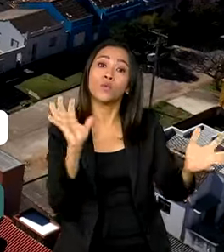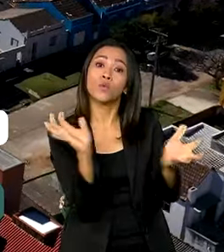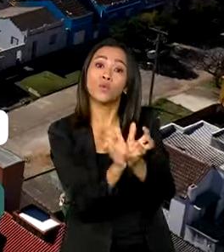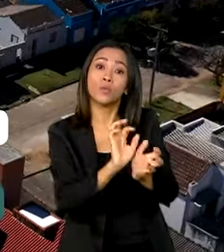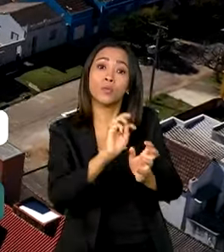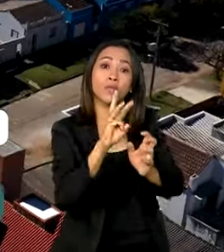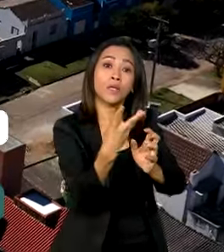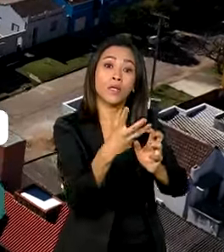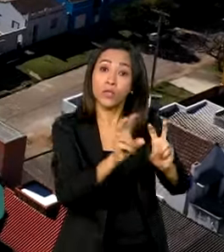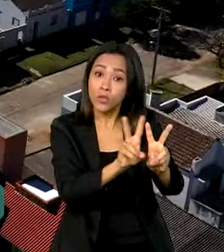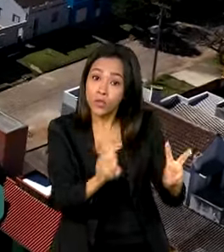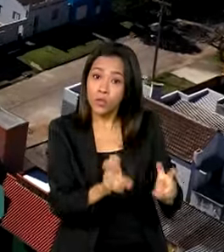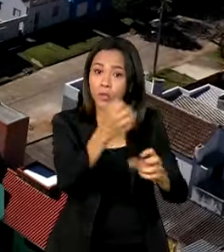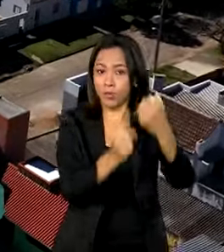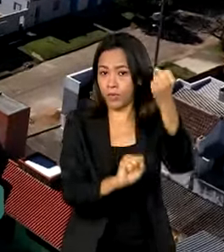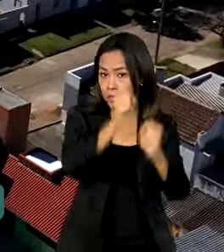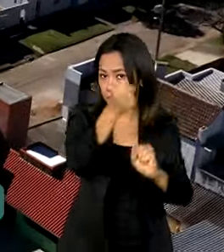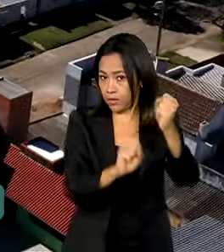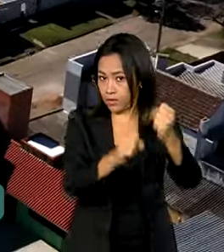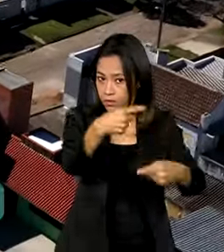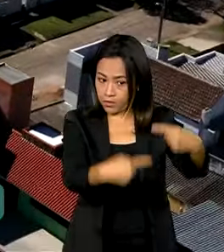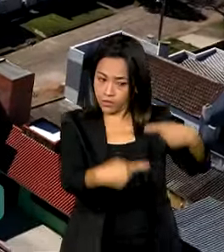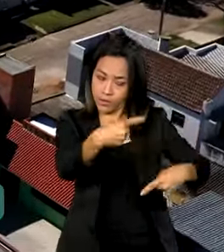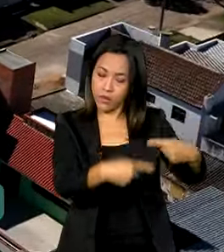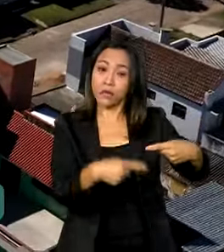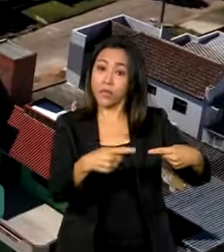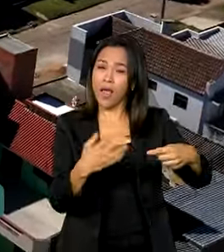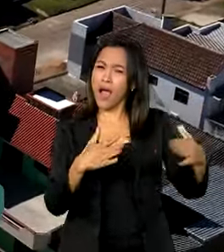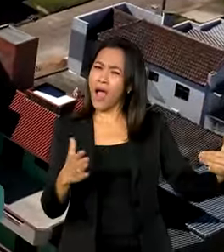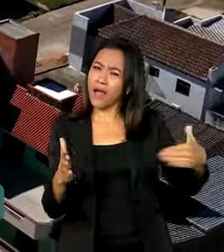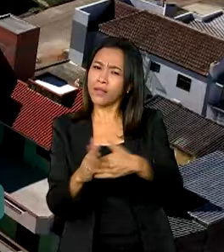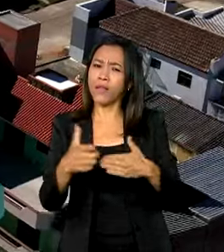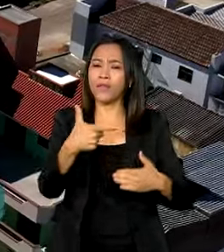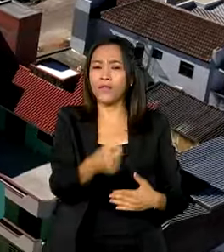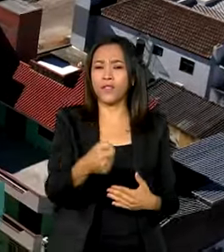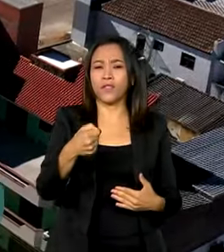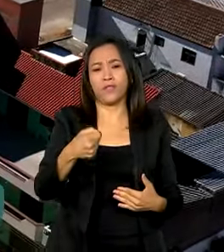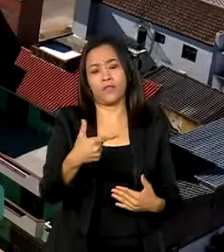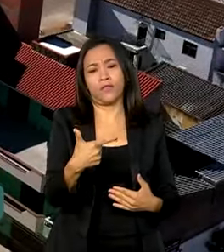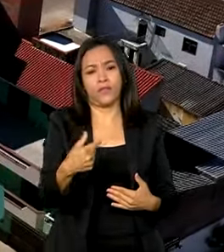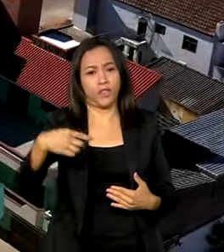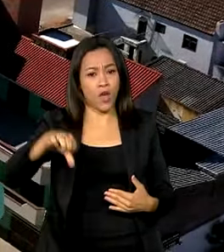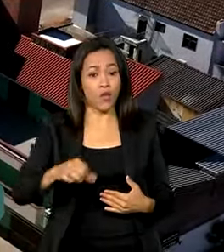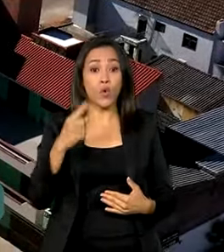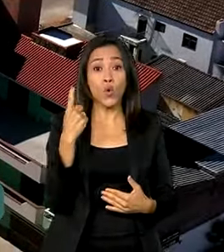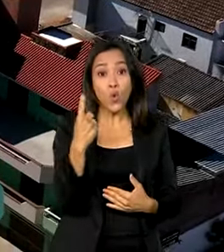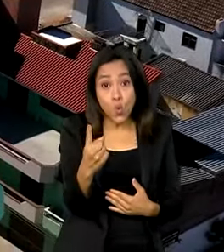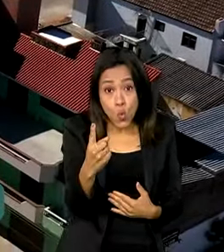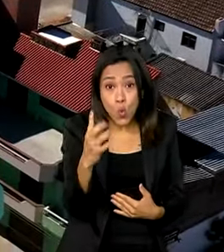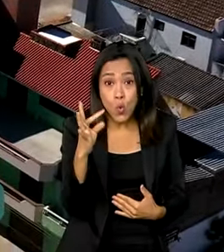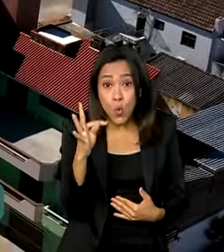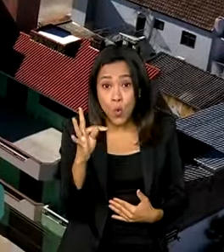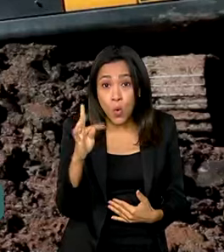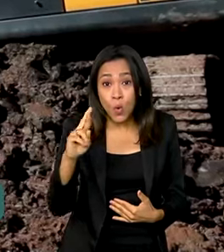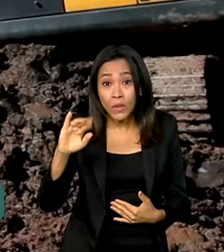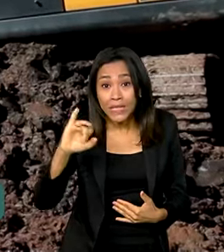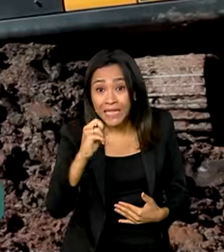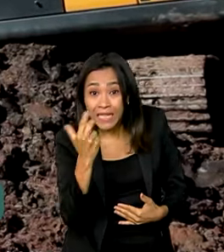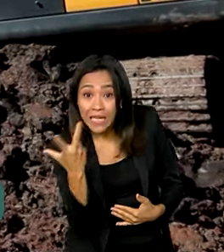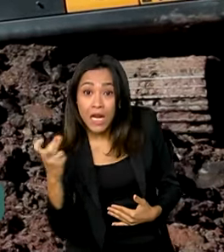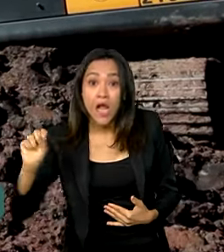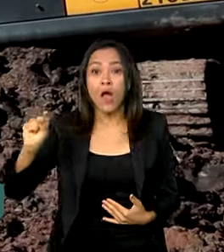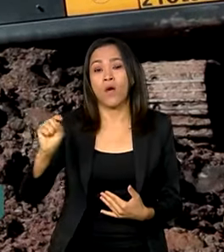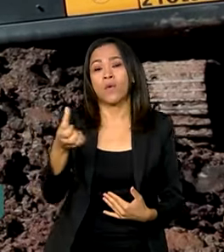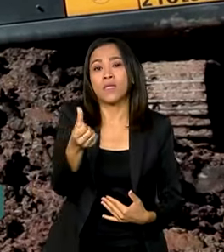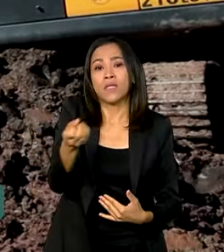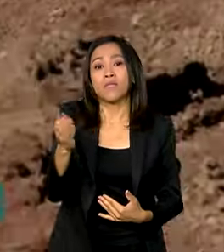Nova Indústria Brasil. Até 2029, 1 trilhão e 600 bilhões de reais vão ser